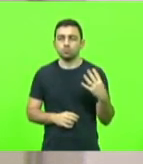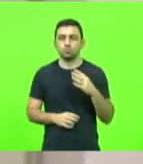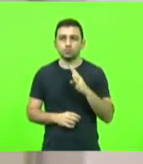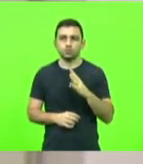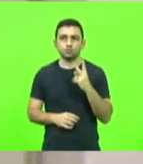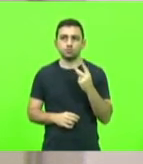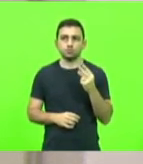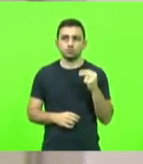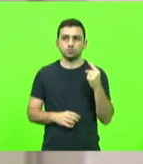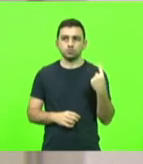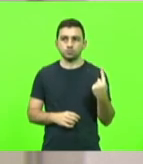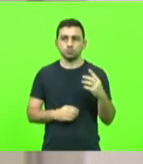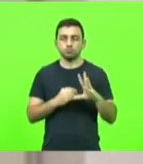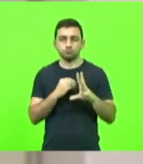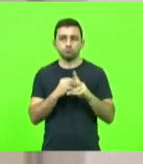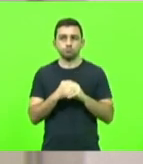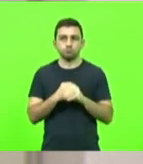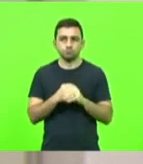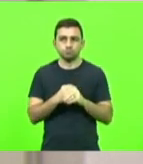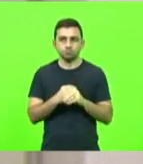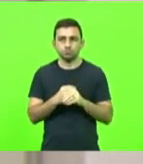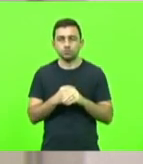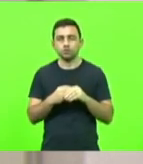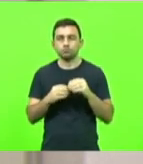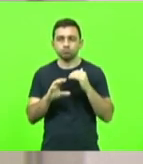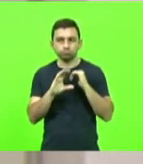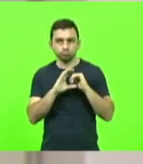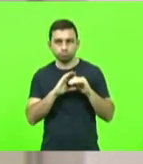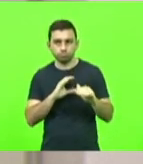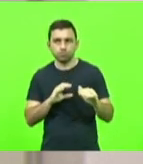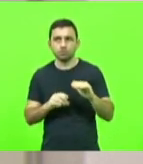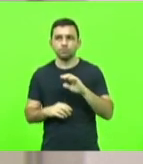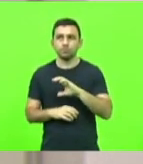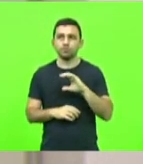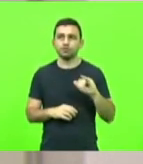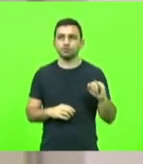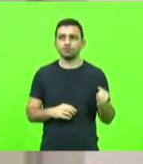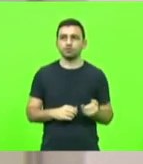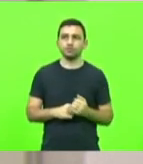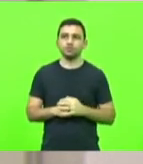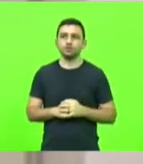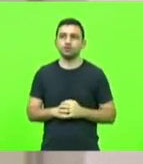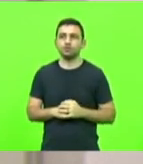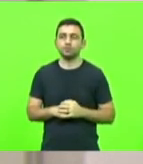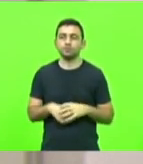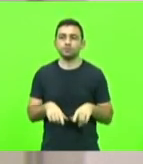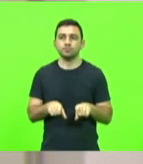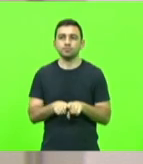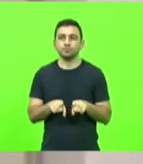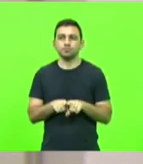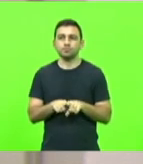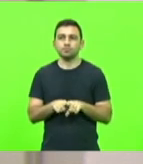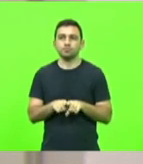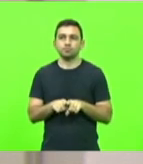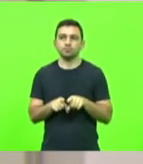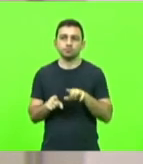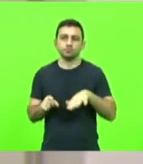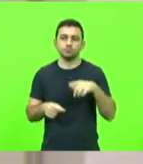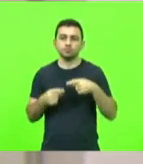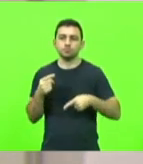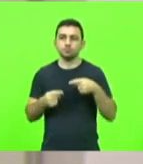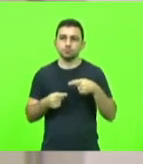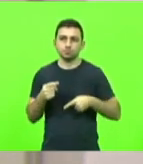recebeu emenda em plenário e foi encaminhado à Comissão de Constituição e Justiça. Após ser discutido pelos senhores